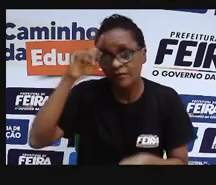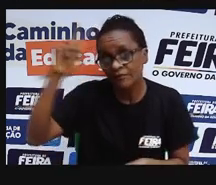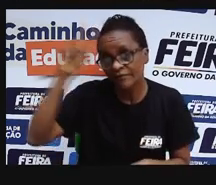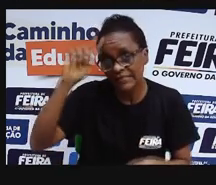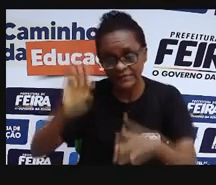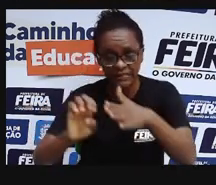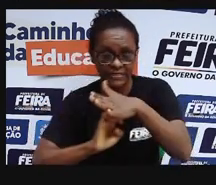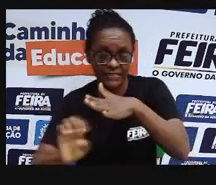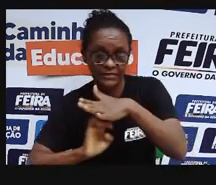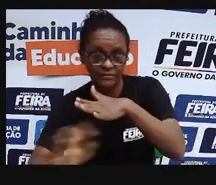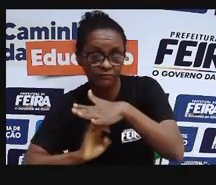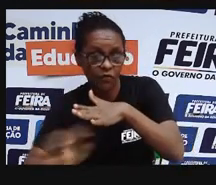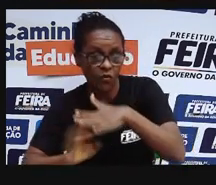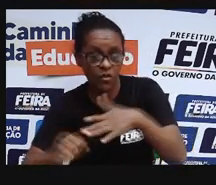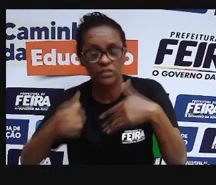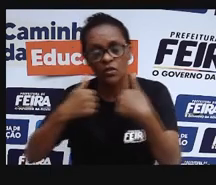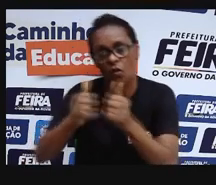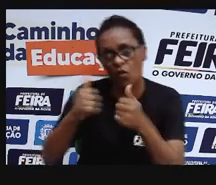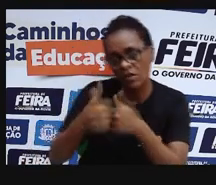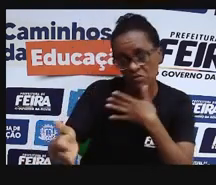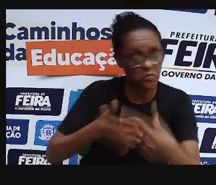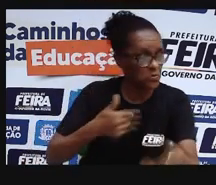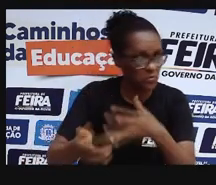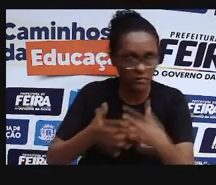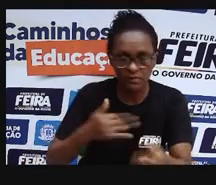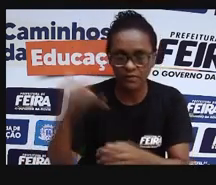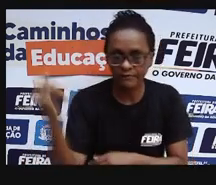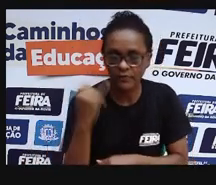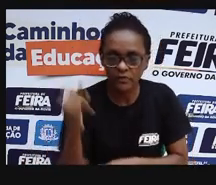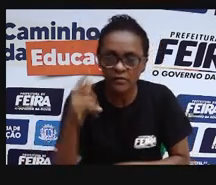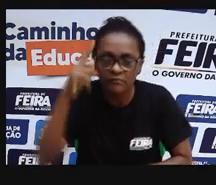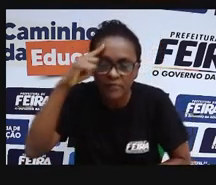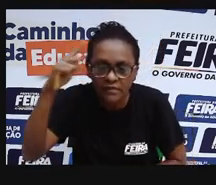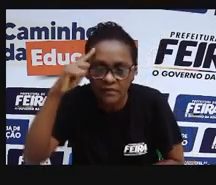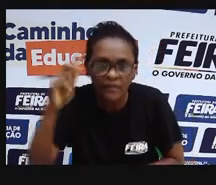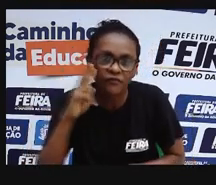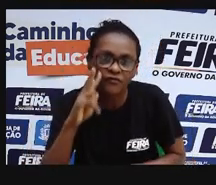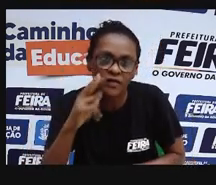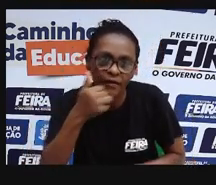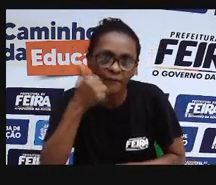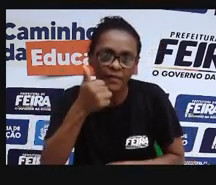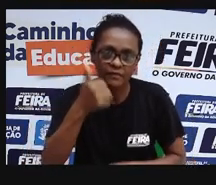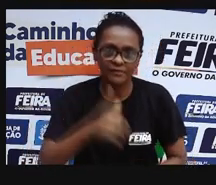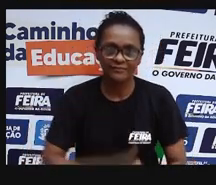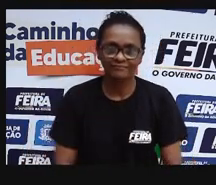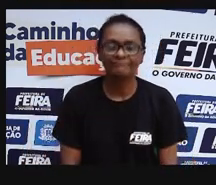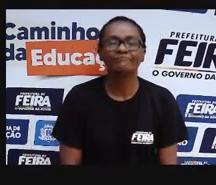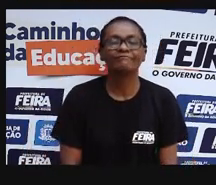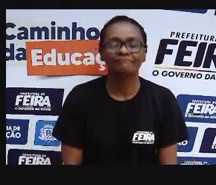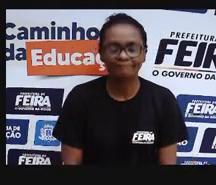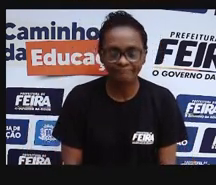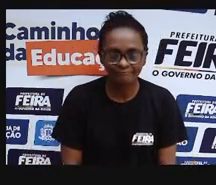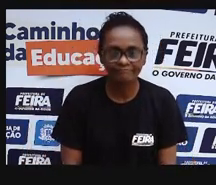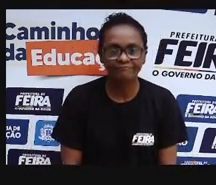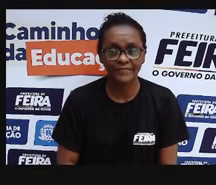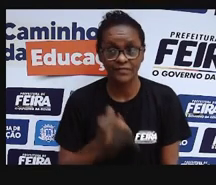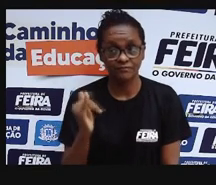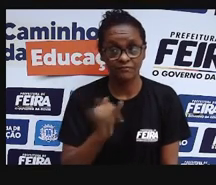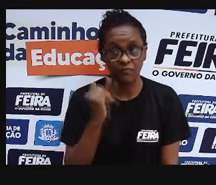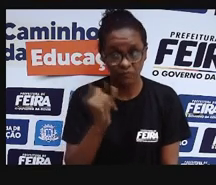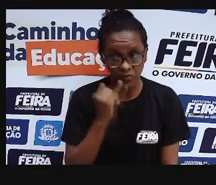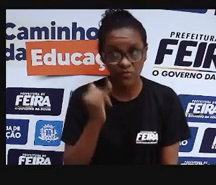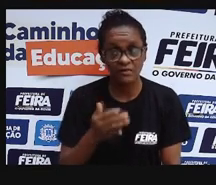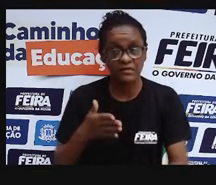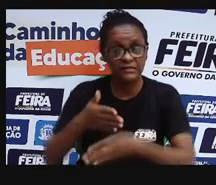de transporte público. Porque a gente está vendo agora, no momento da pandemia, o quanto esse acesso, né, ele é importante,